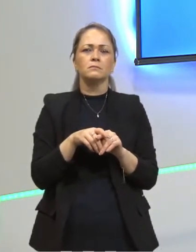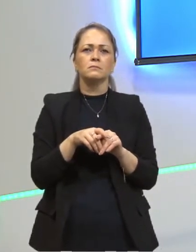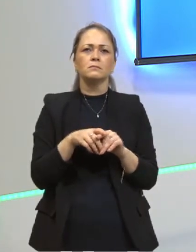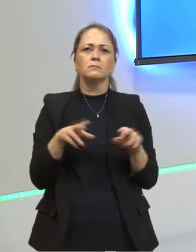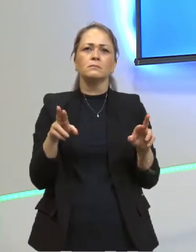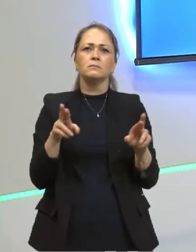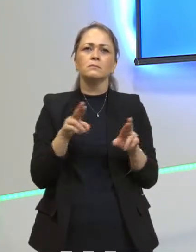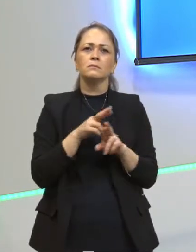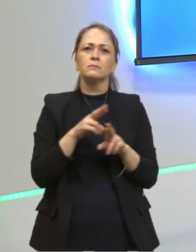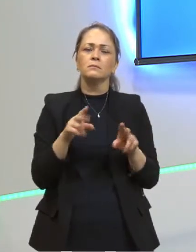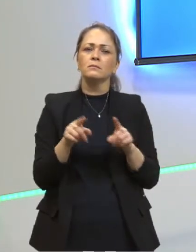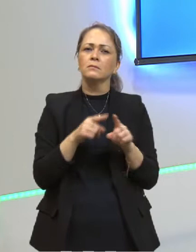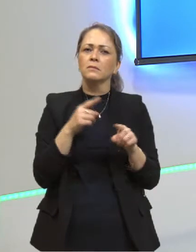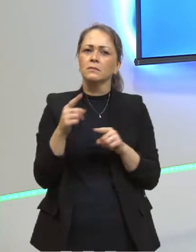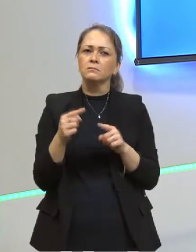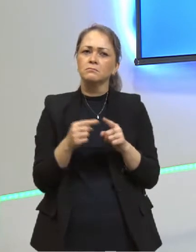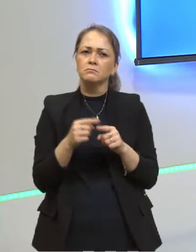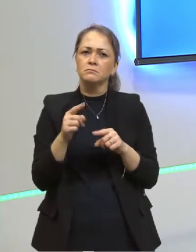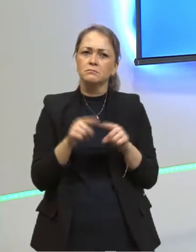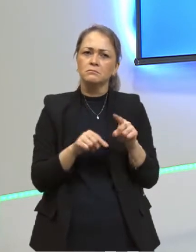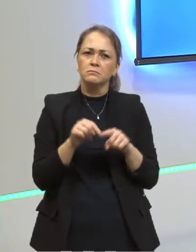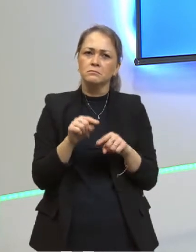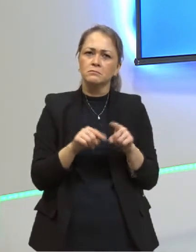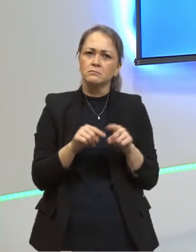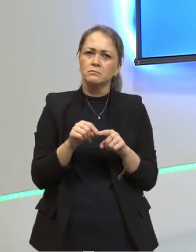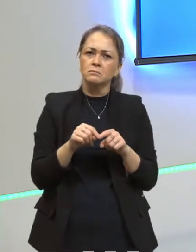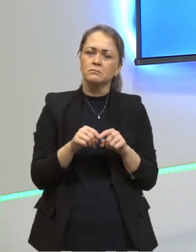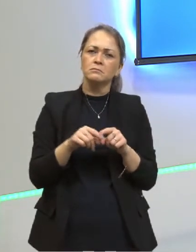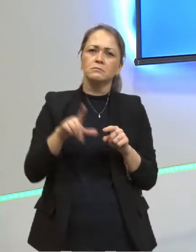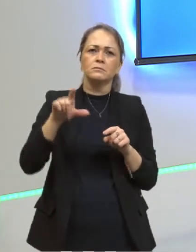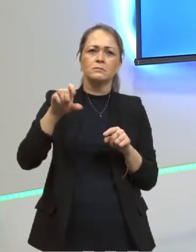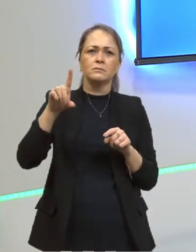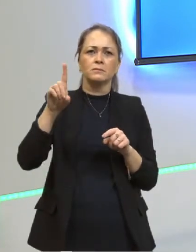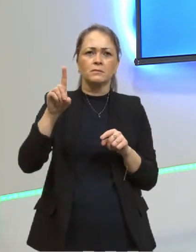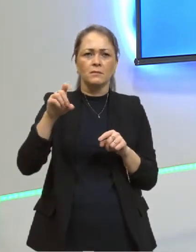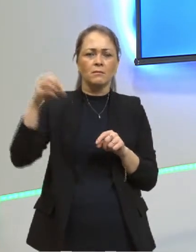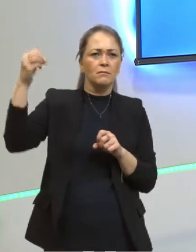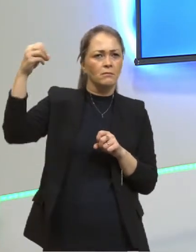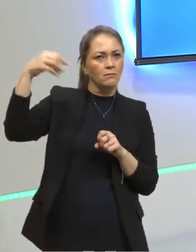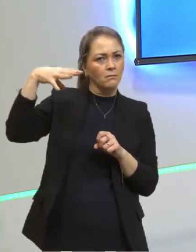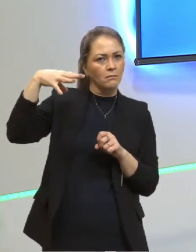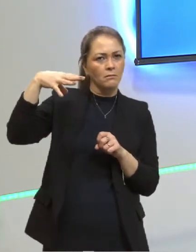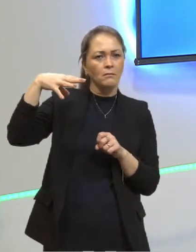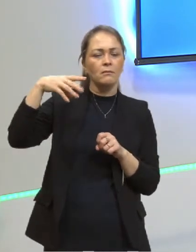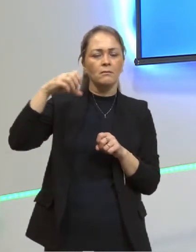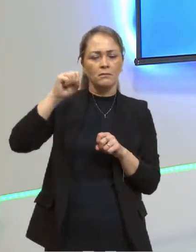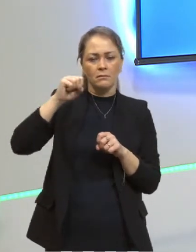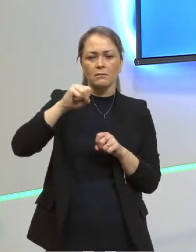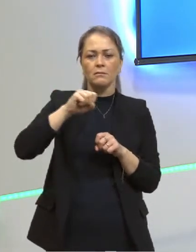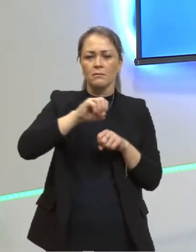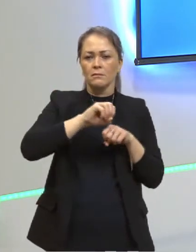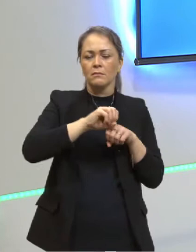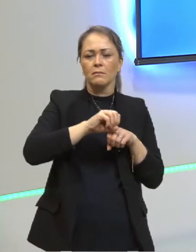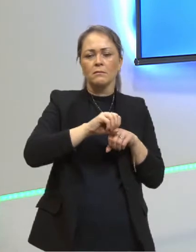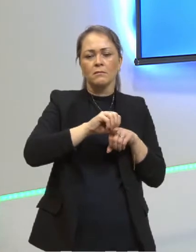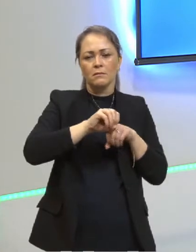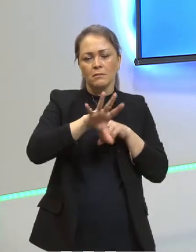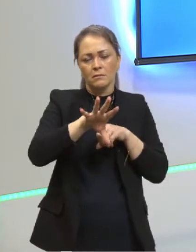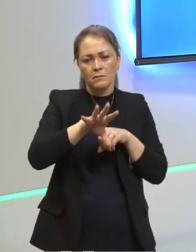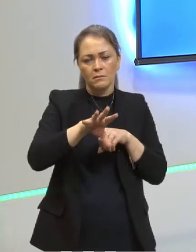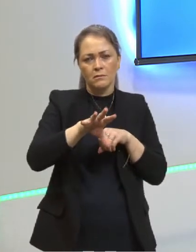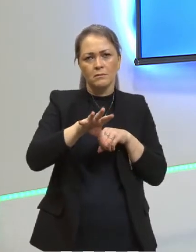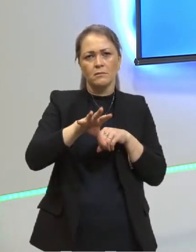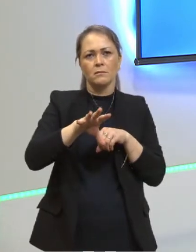algum tipo de material, como LED, lâmpada, alguma coisa, aí emite luz. mas a reflexão, ela não